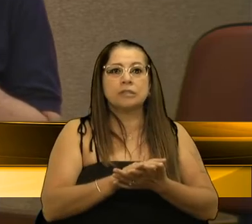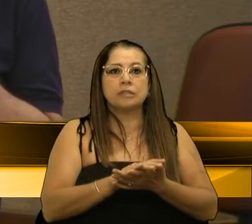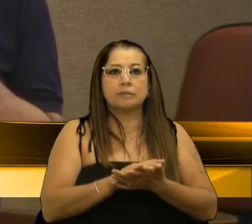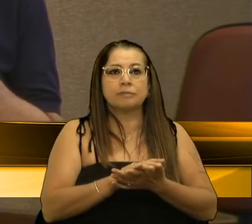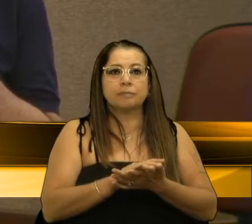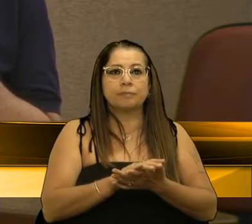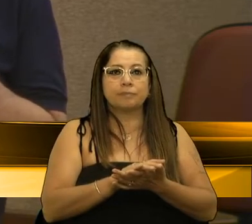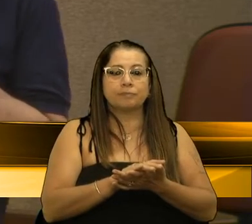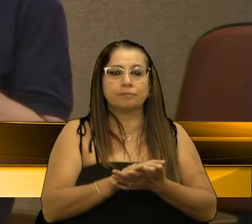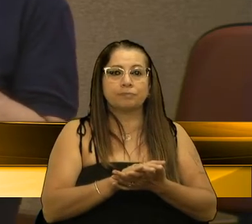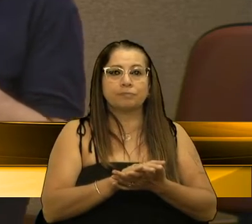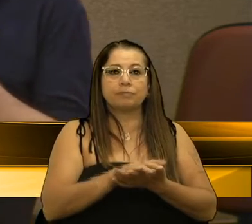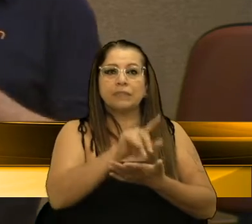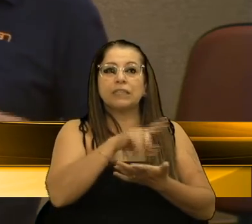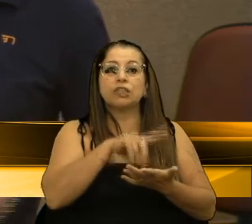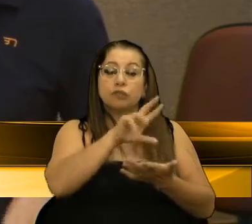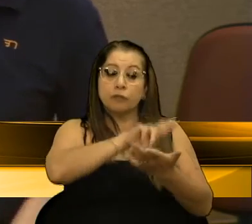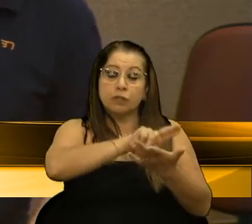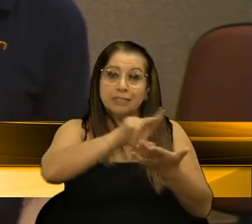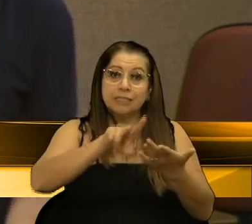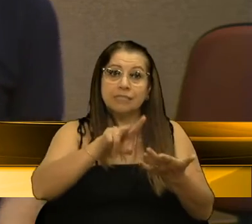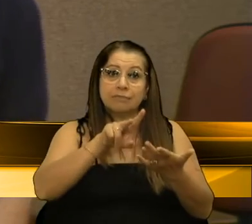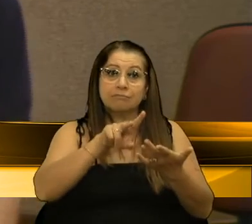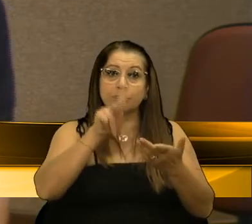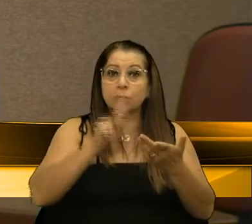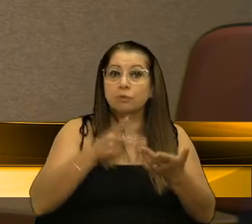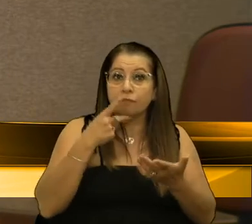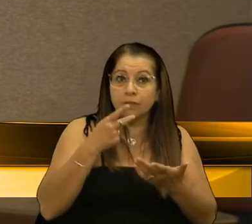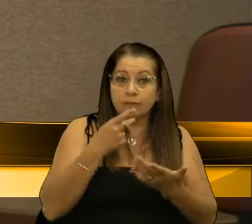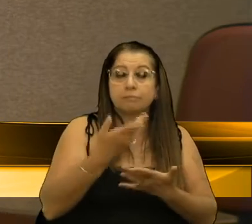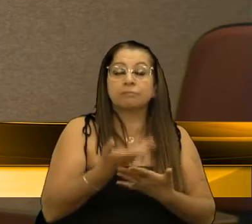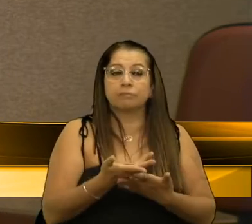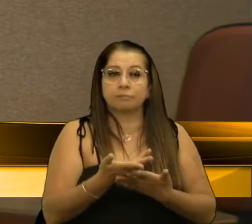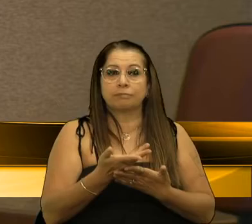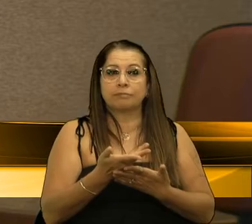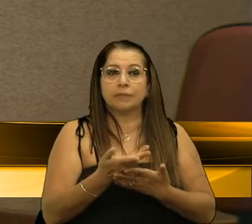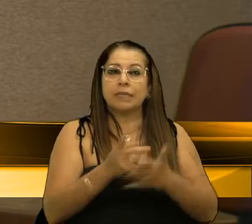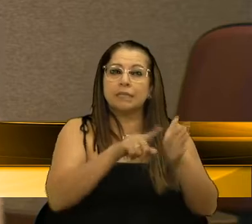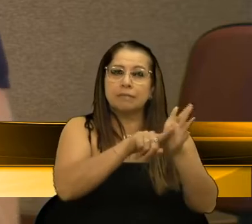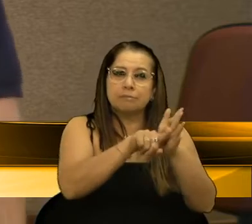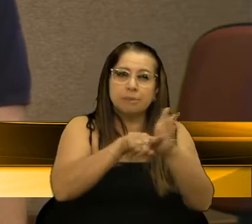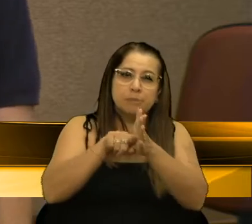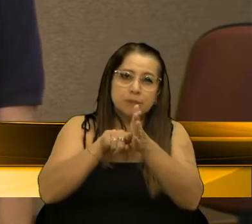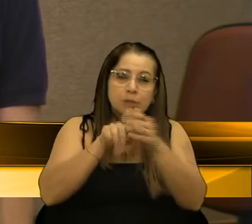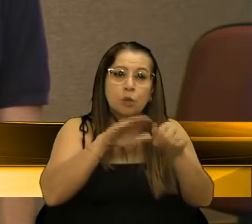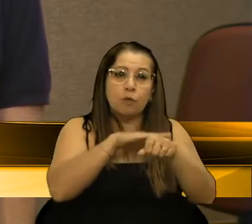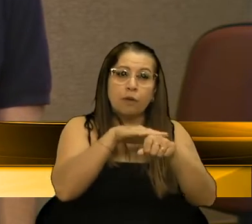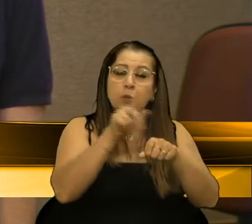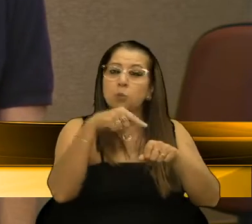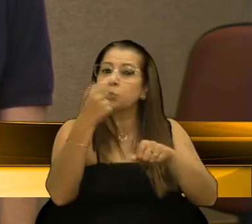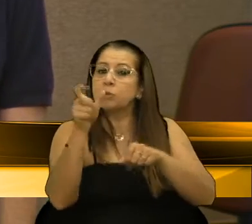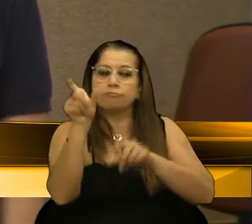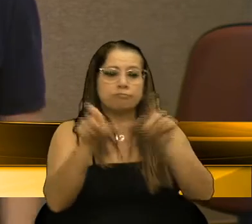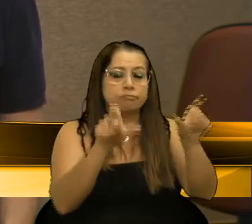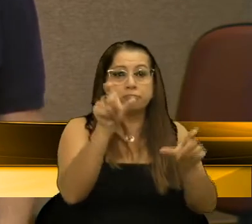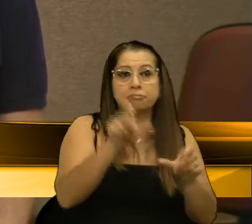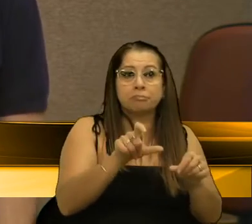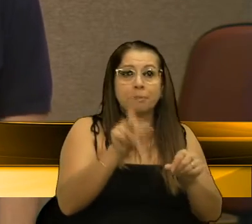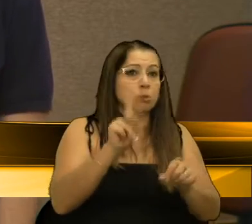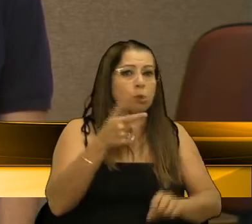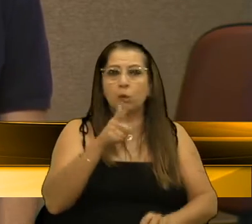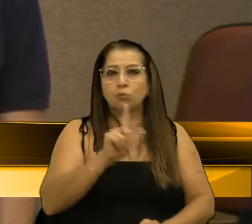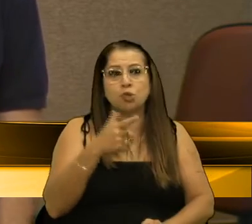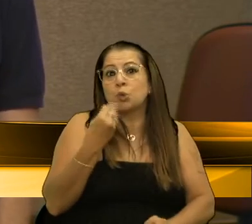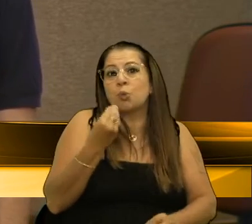Já te concedo. E a gente teve vários relatos, essas pesquisas, enfim, conversando com outras pessoas, de pessoas que não tinham